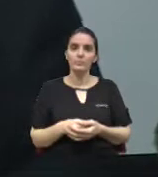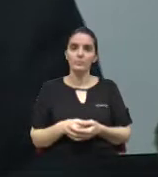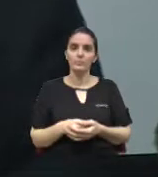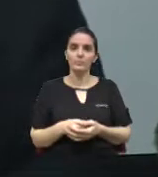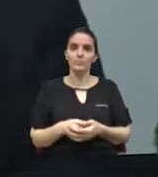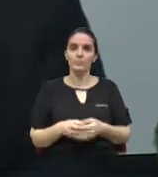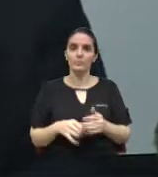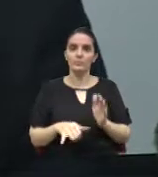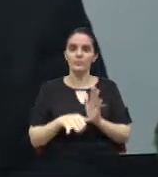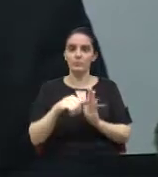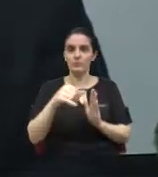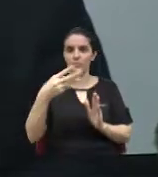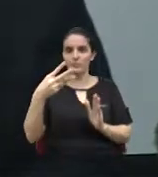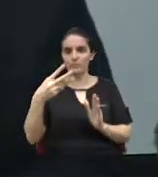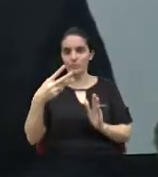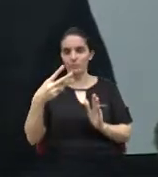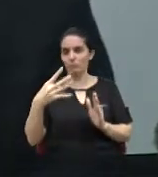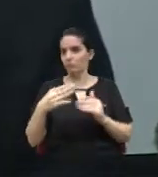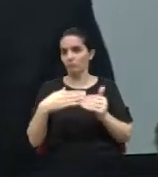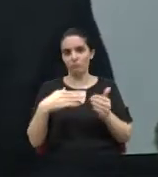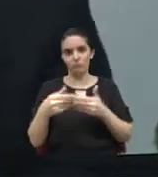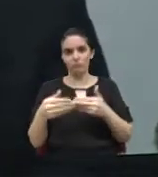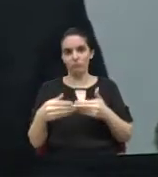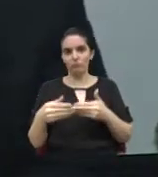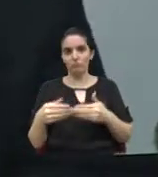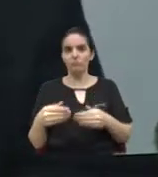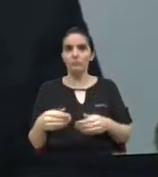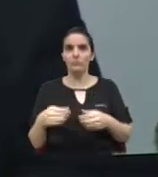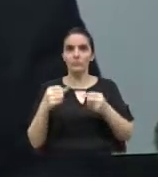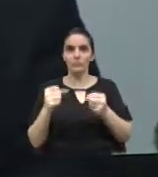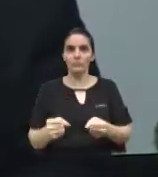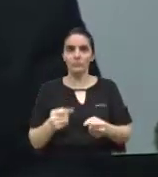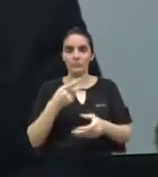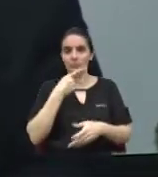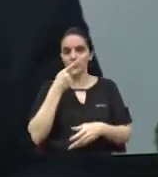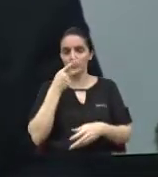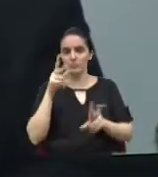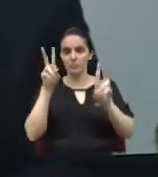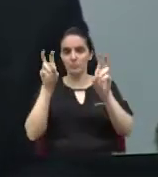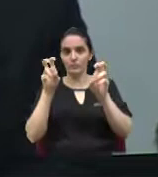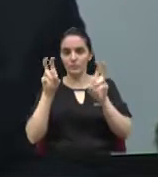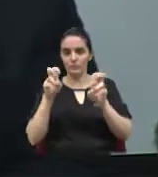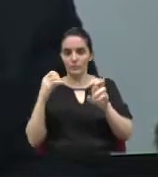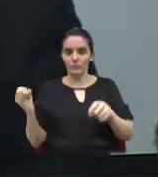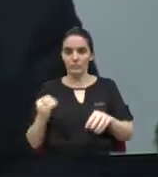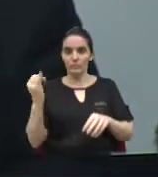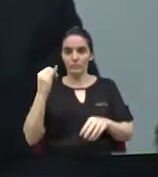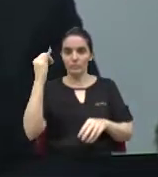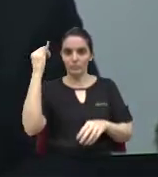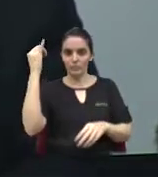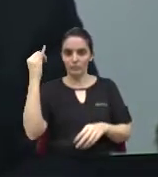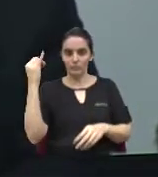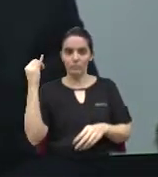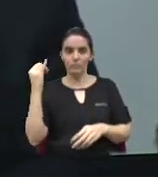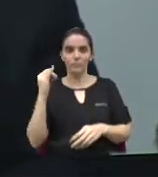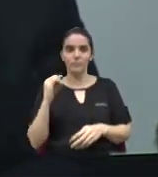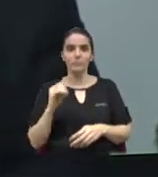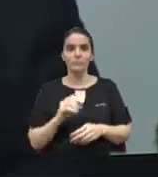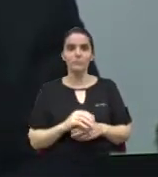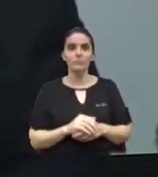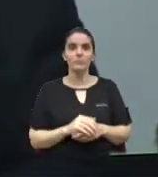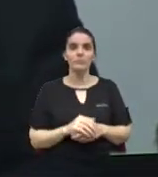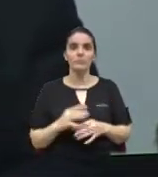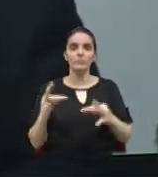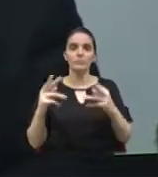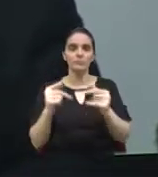inciso terceiro, em qualquer momento da sessão, usar a palavra para tratar de assuntos de relevância e urgência de interesse e conhecimento da